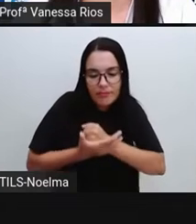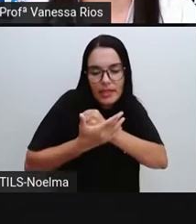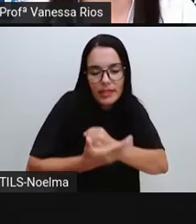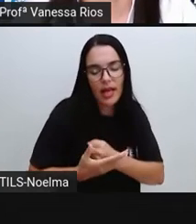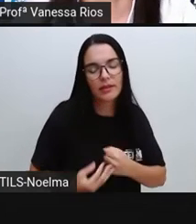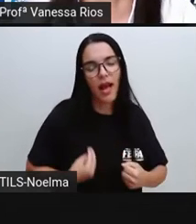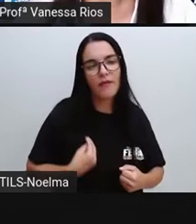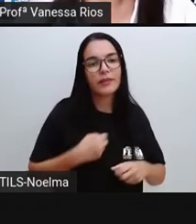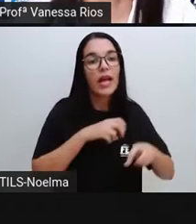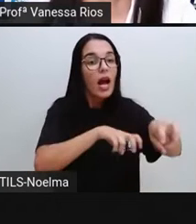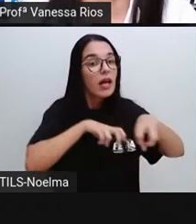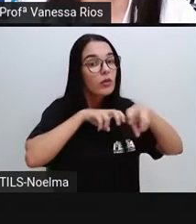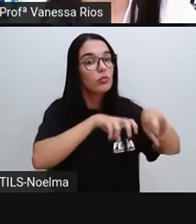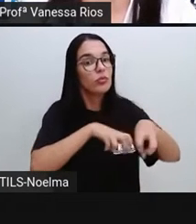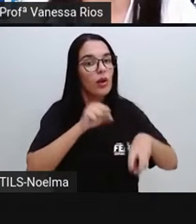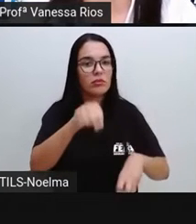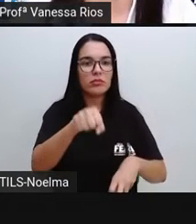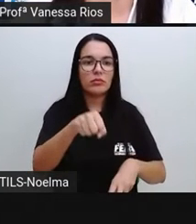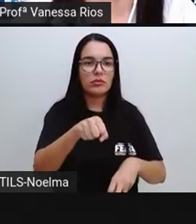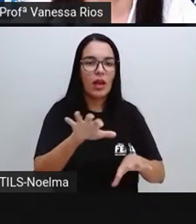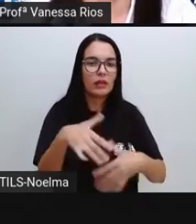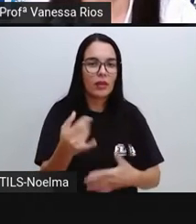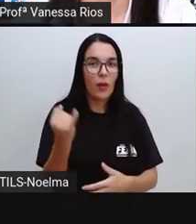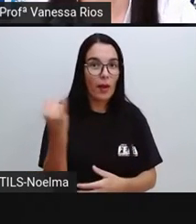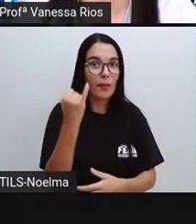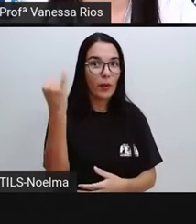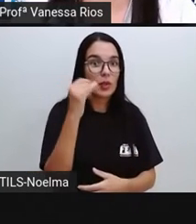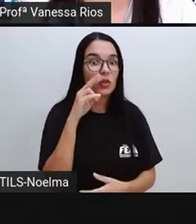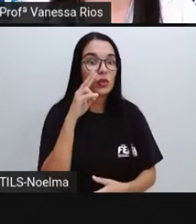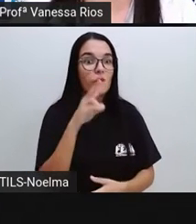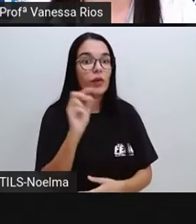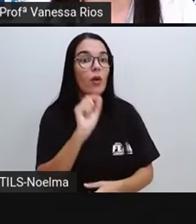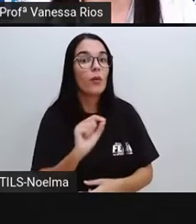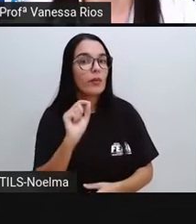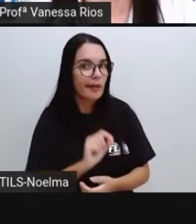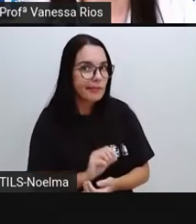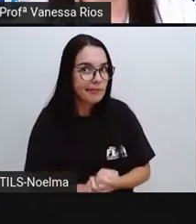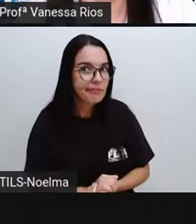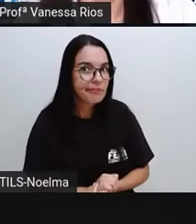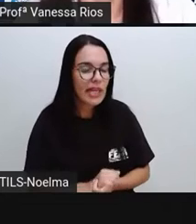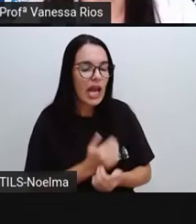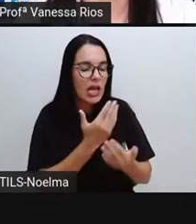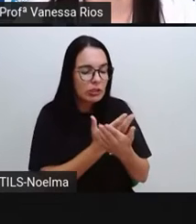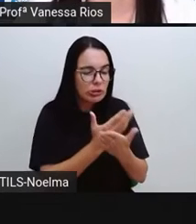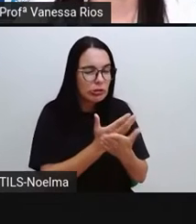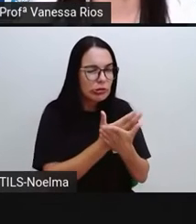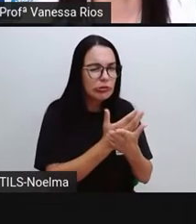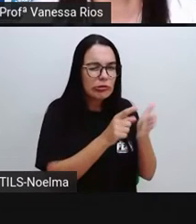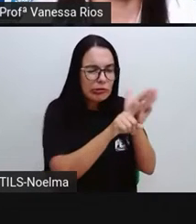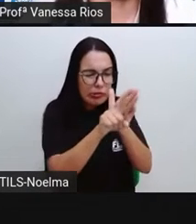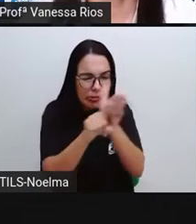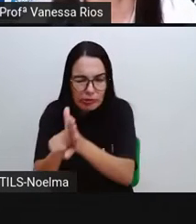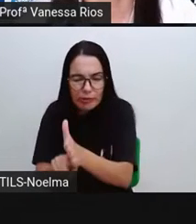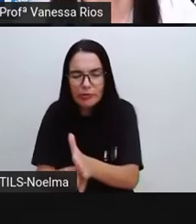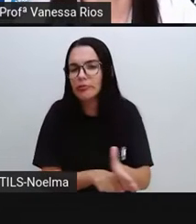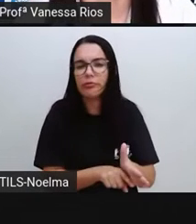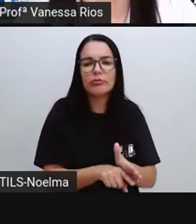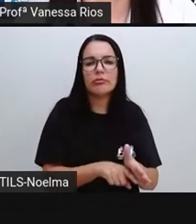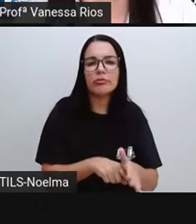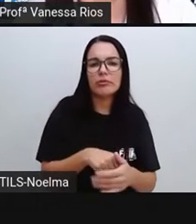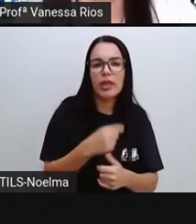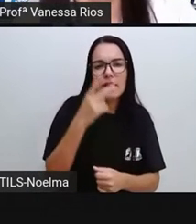na agricultura. E aí é bem interessante, porque diante dos estudos, dos achados,